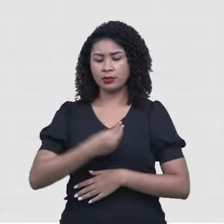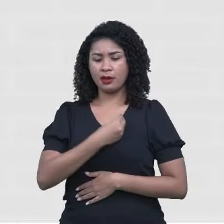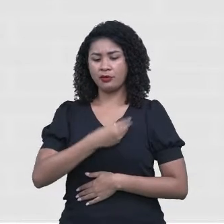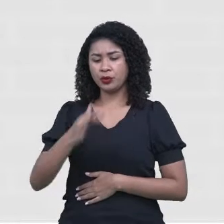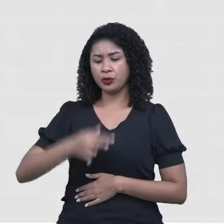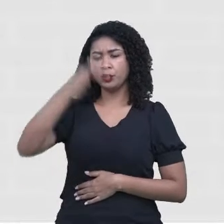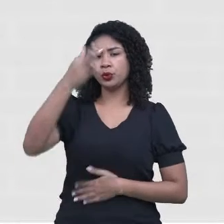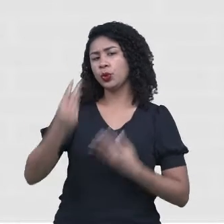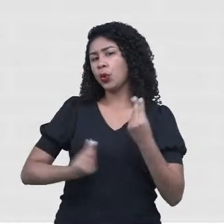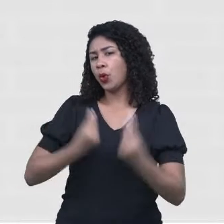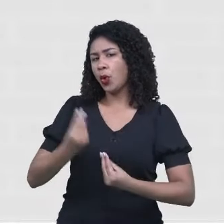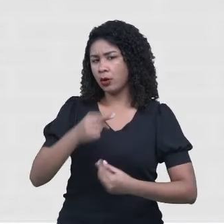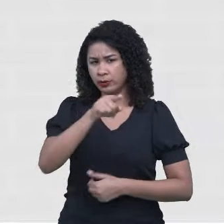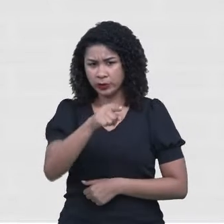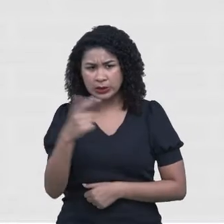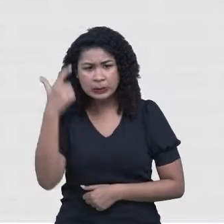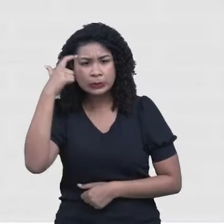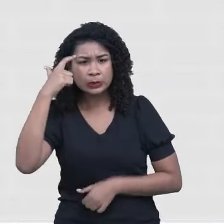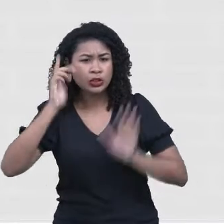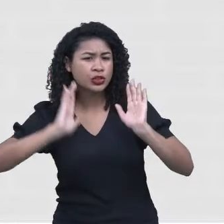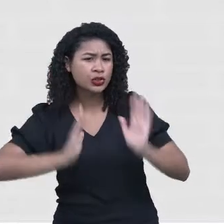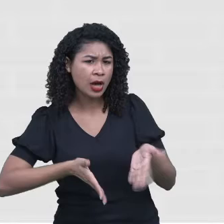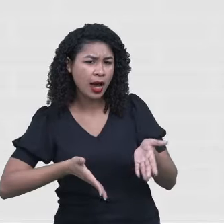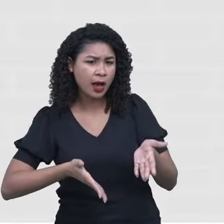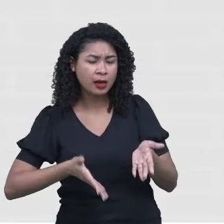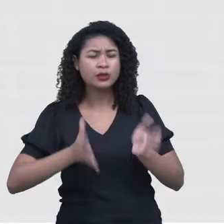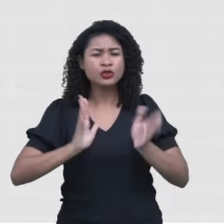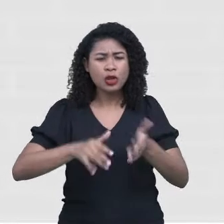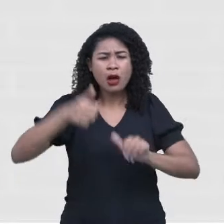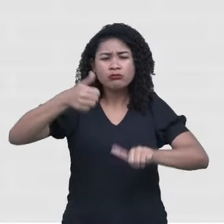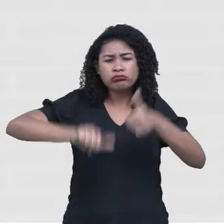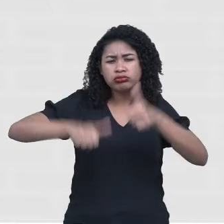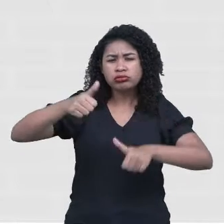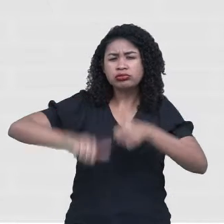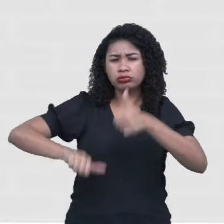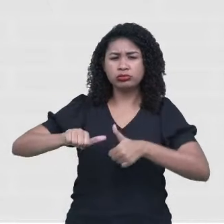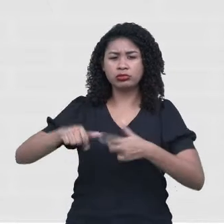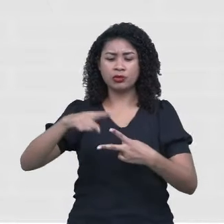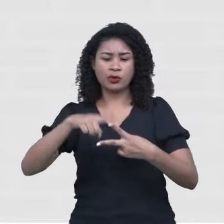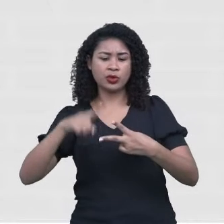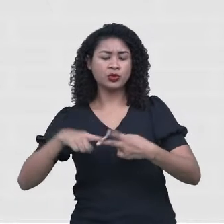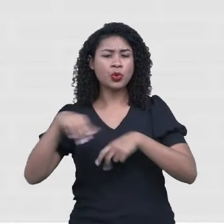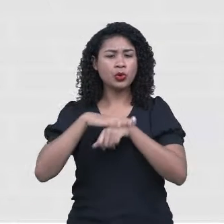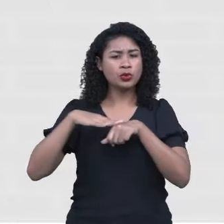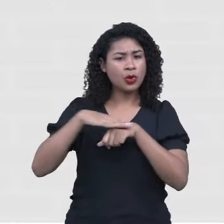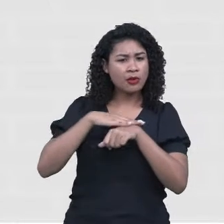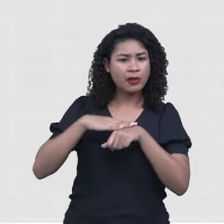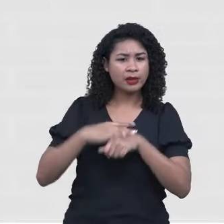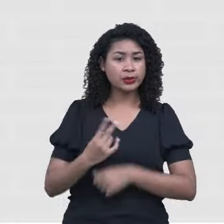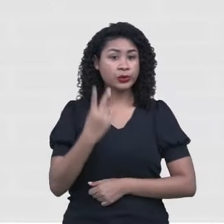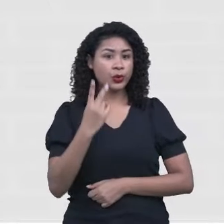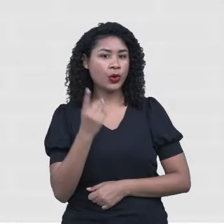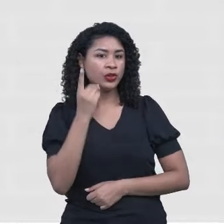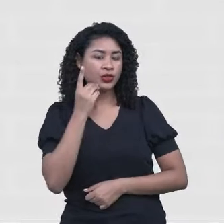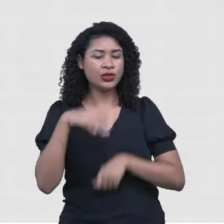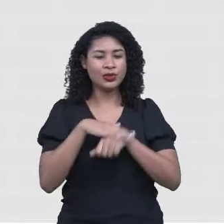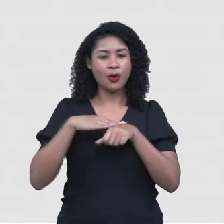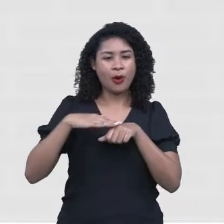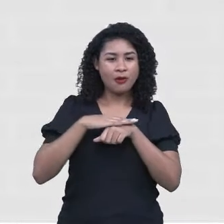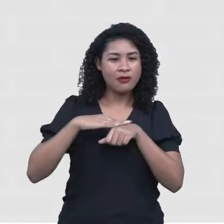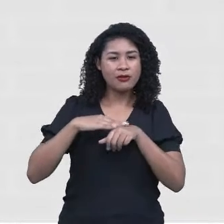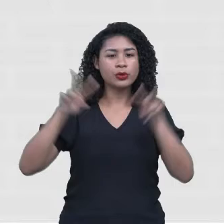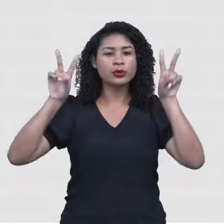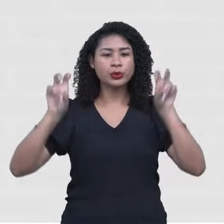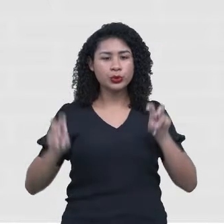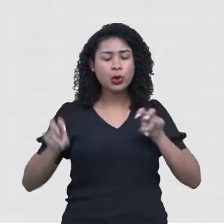Deu para pensar um pouquinho? Deu para analisar nesses dois diálogos que nós tivemos, nesses dois dias que nós tivemos de diálogo falando sobre o